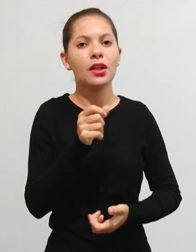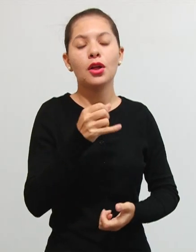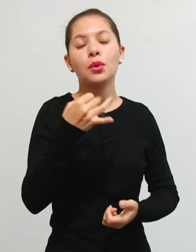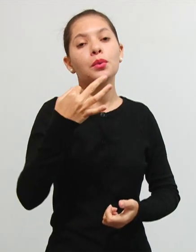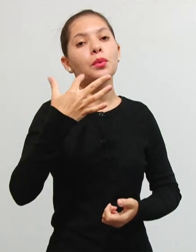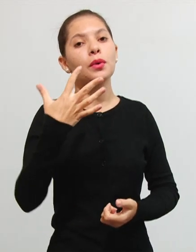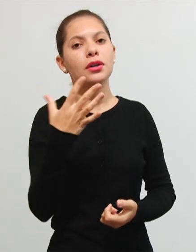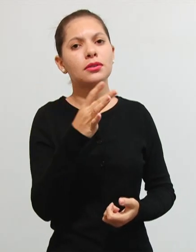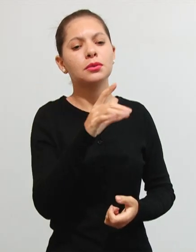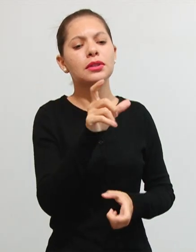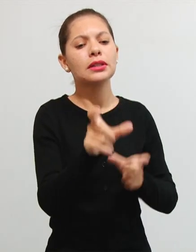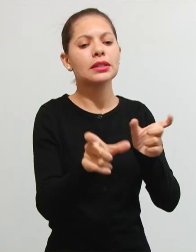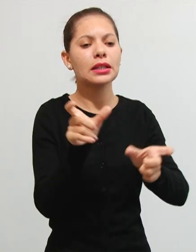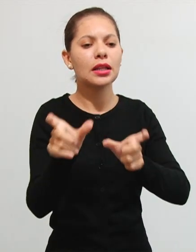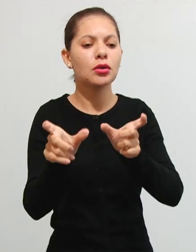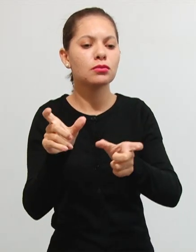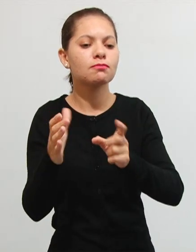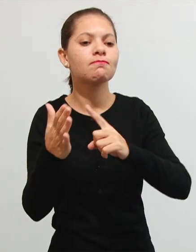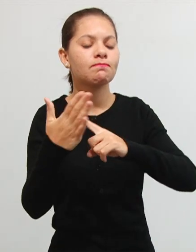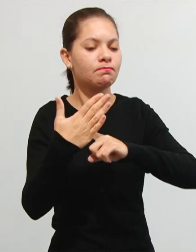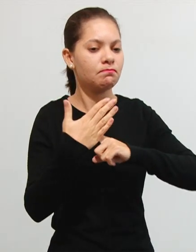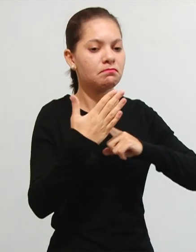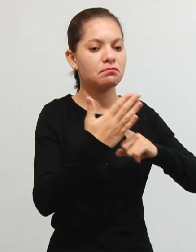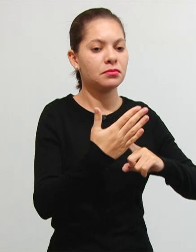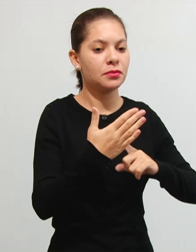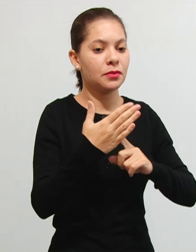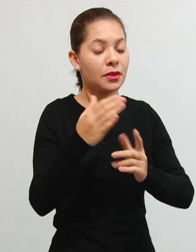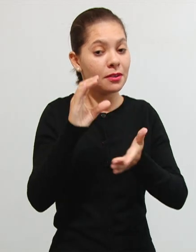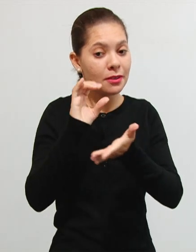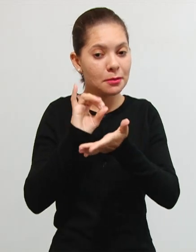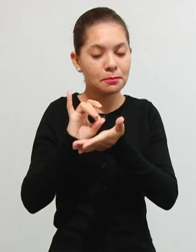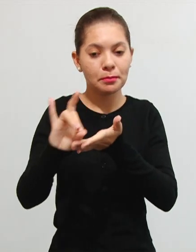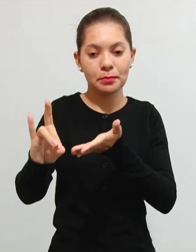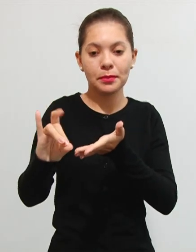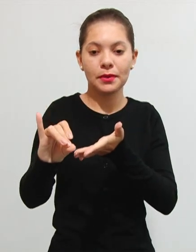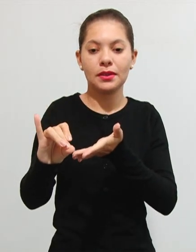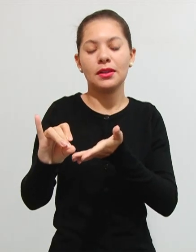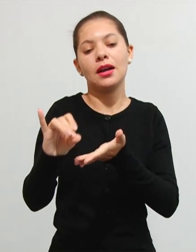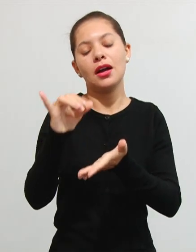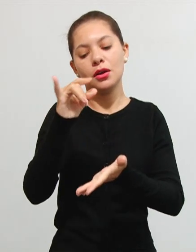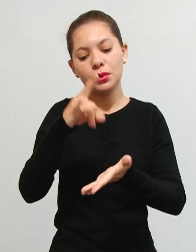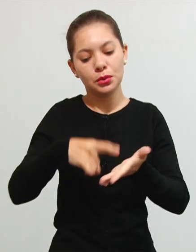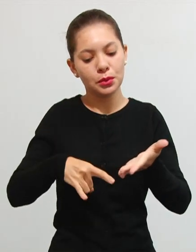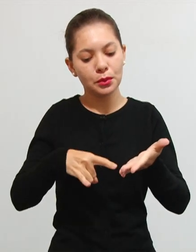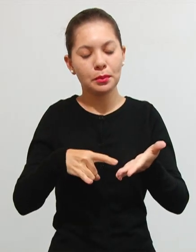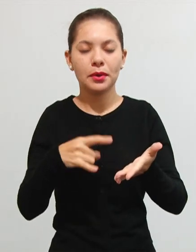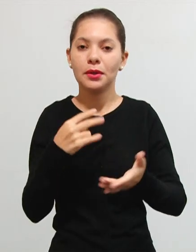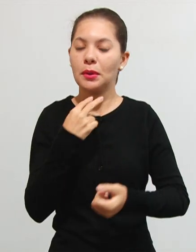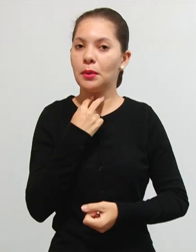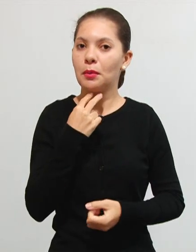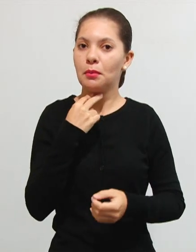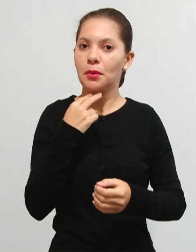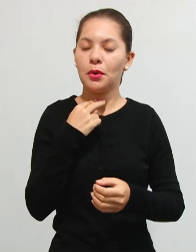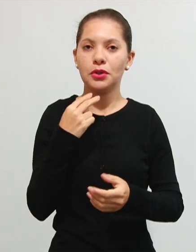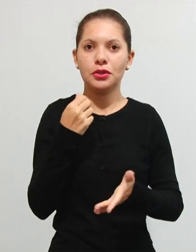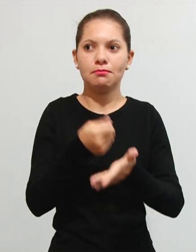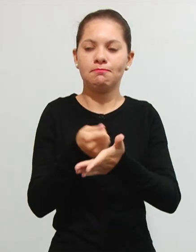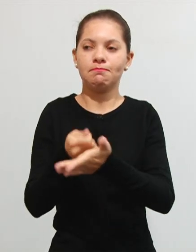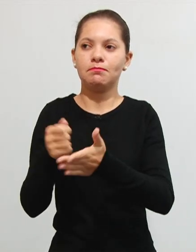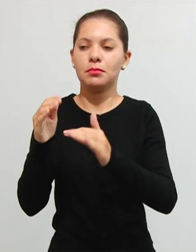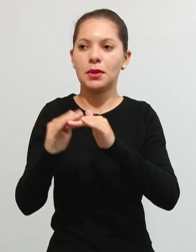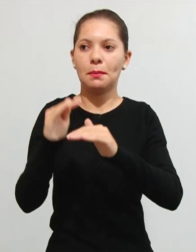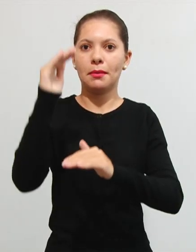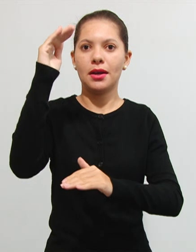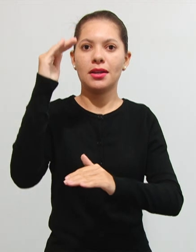um foi beneficiado vai mandar a conta para a pessoa e ele não vai poder cobrar mais do que ele gastou ele tem ali o